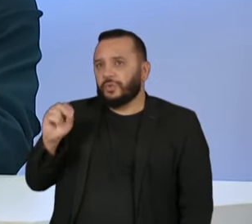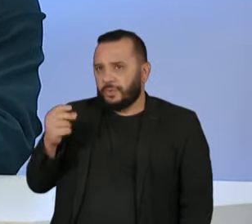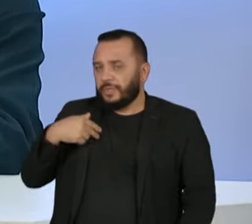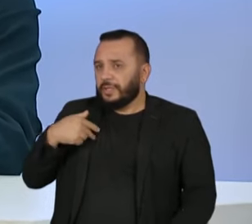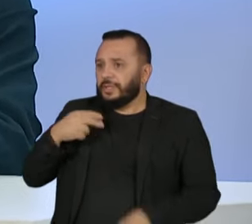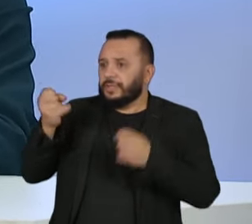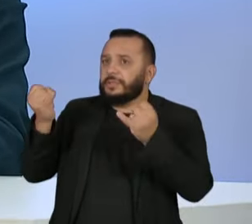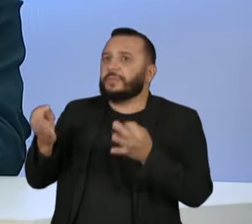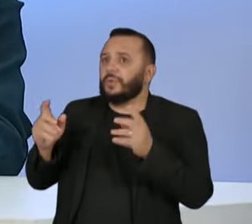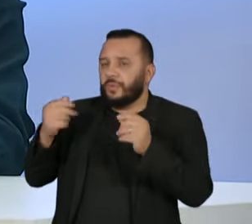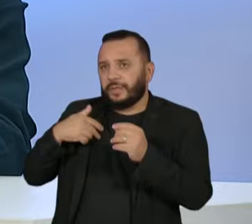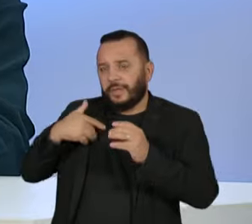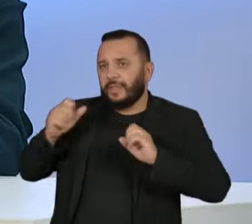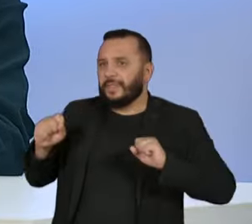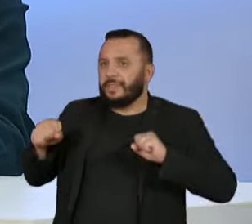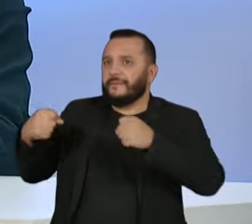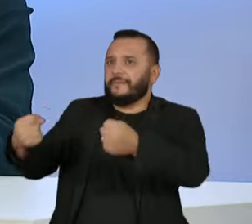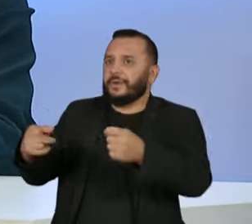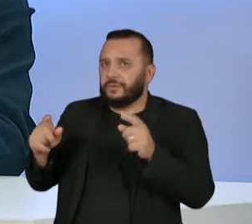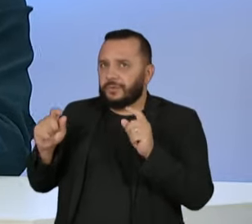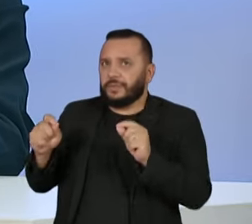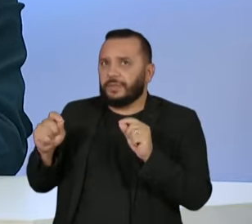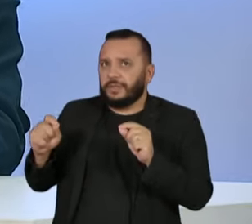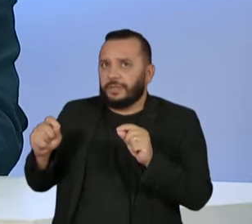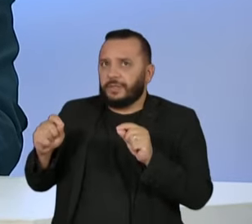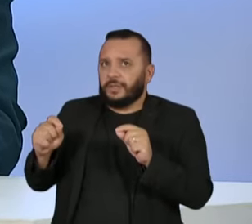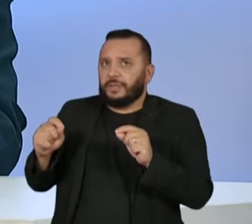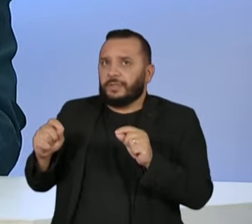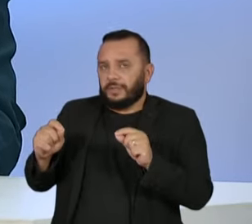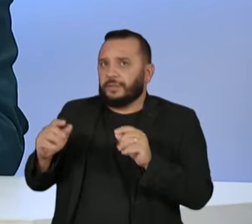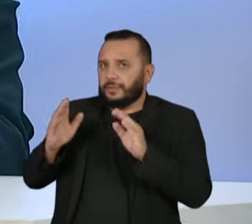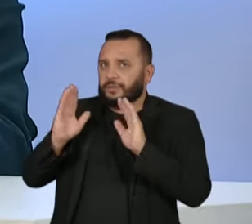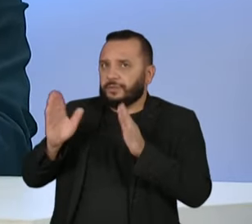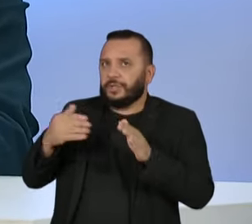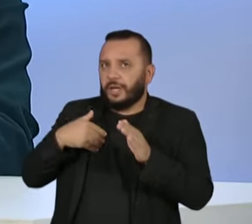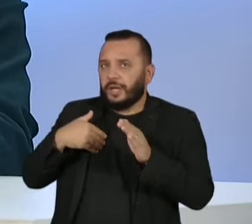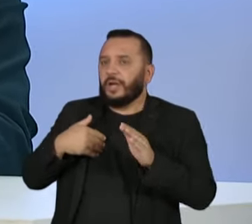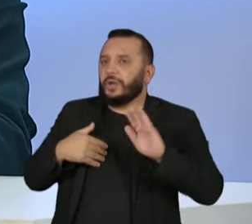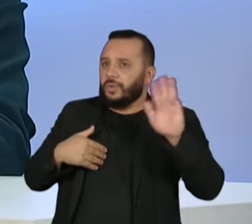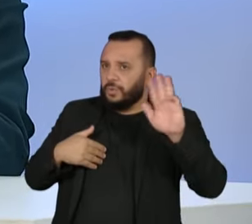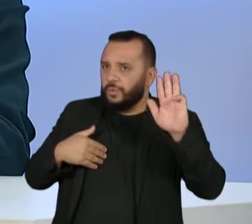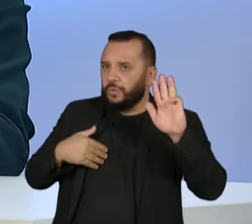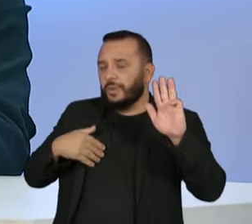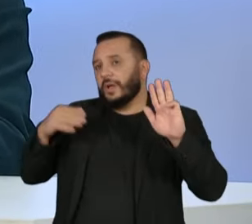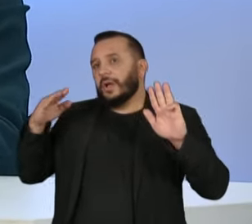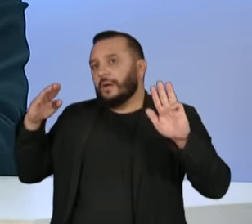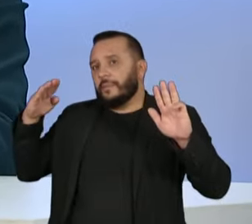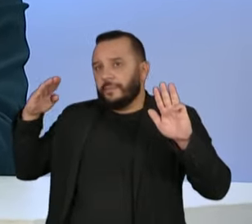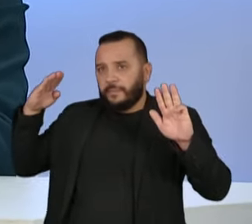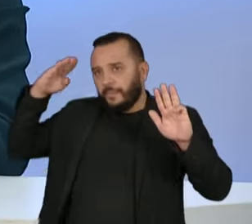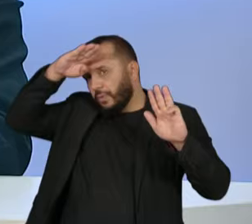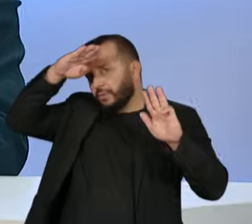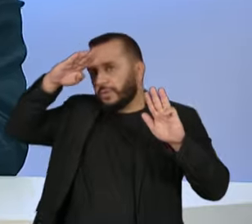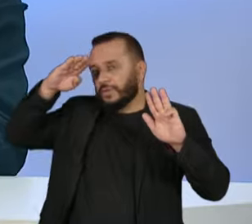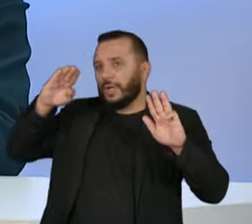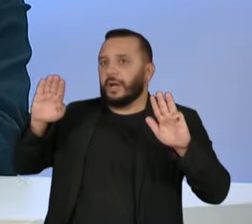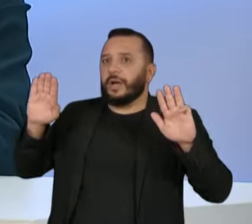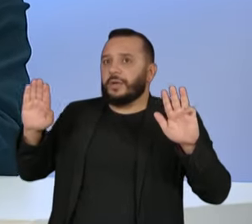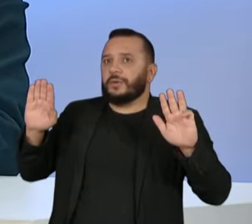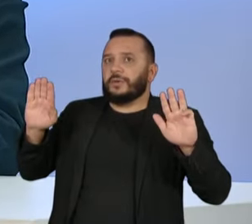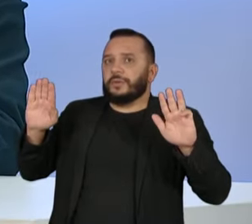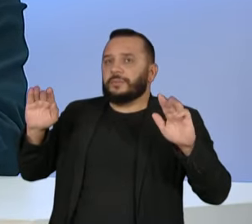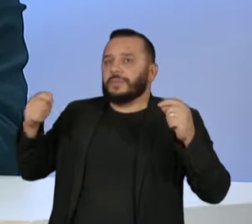ele defende uma fotografia que seria um simbolismo do presidente eleito Lula com o presidente Jair Bolsonaro nessa sinalização de